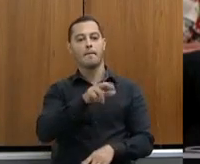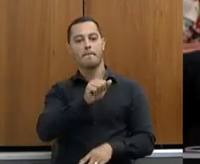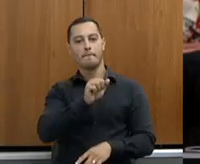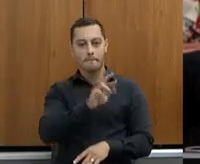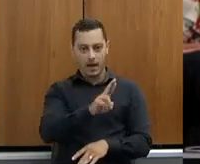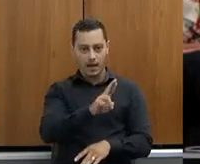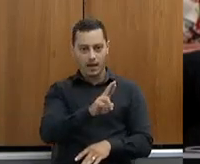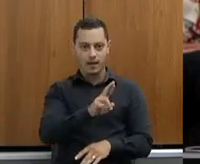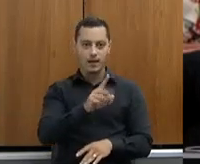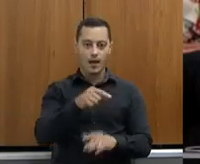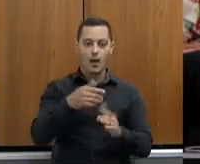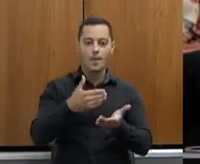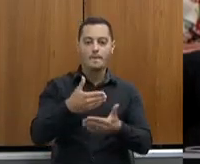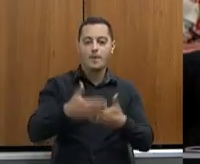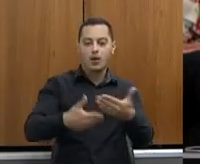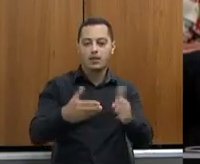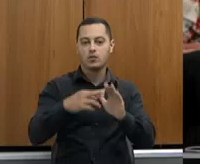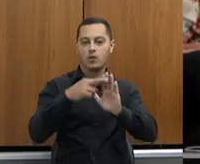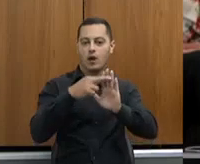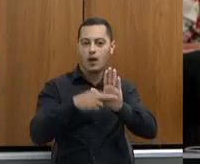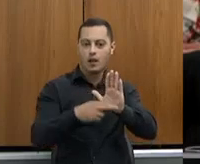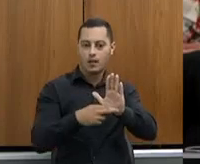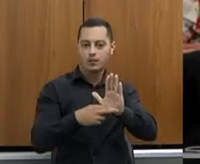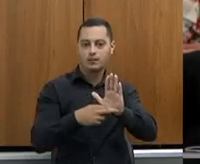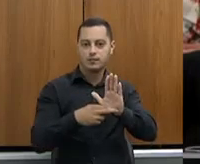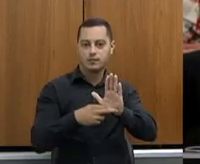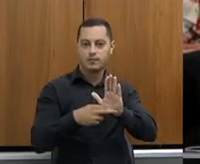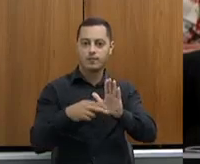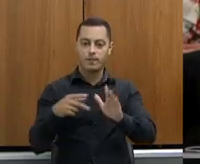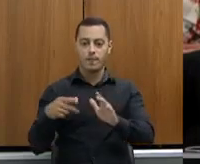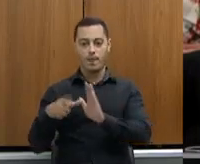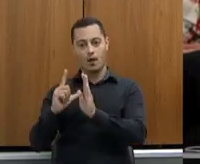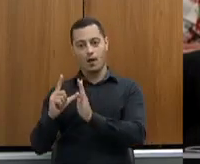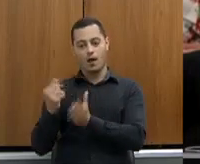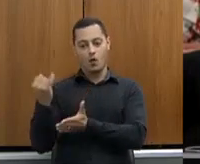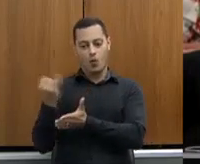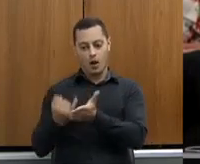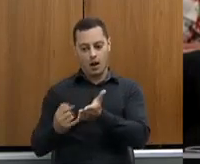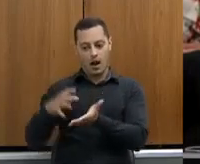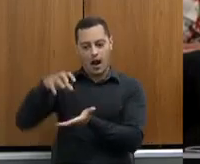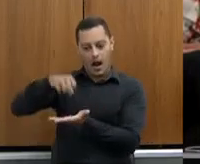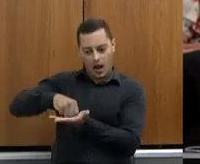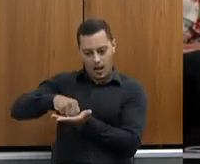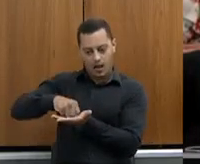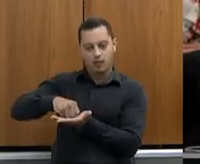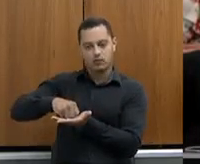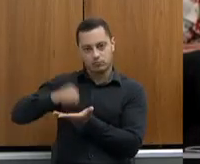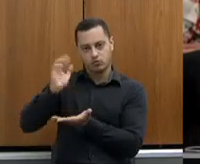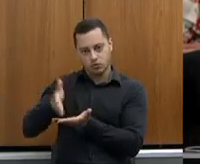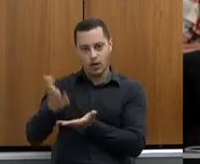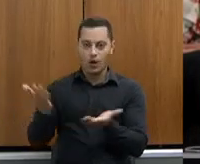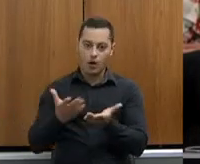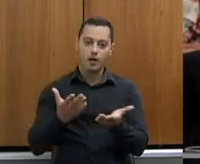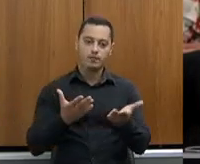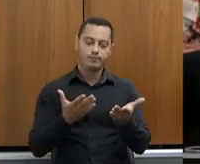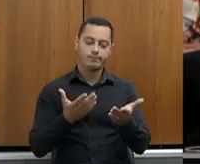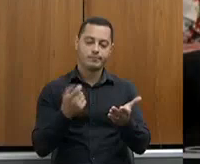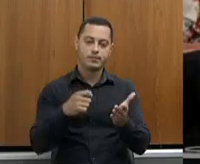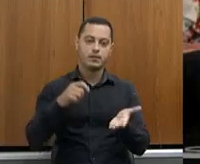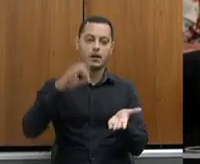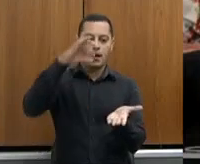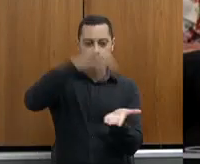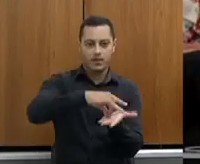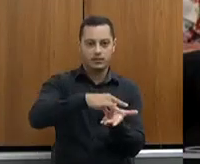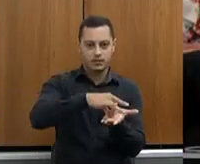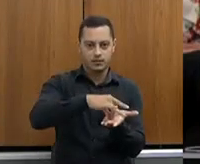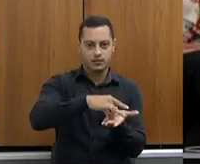regularização ambiental, uma vez que ele já foi inserido dentro do cadastro. Uma coisa é o cadastro, outra coisa é regularizar. E eu vejo um potencial muito grande